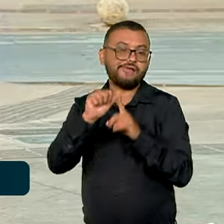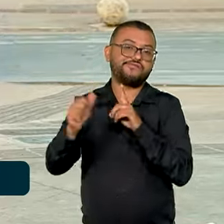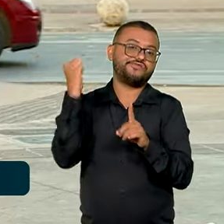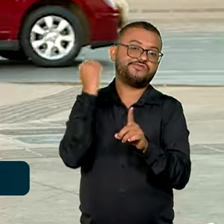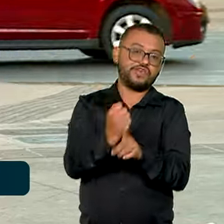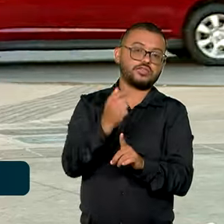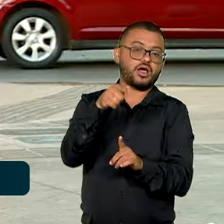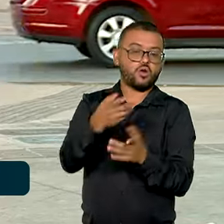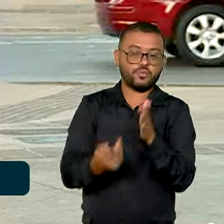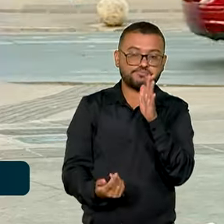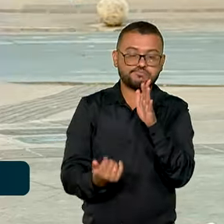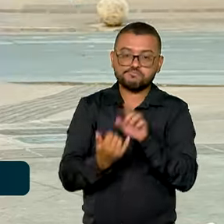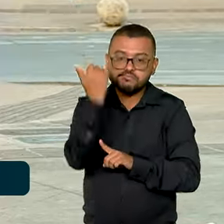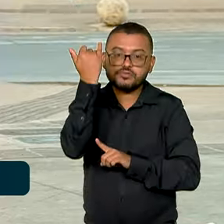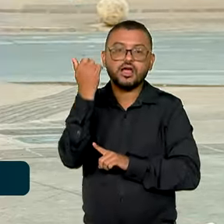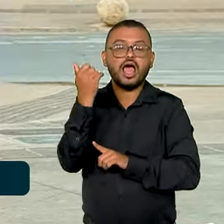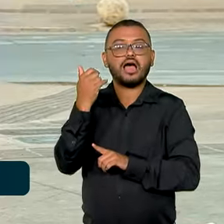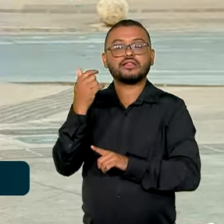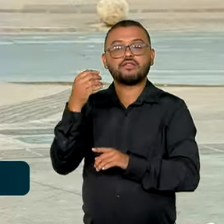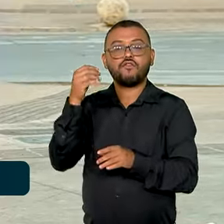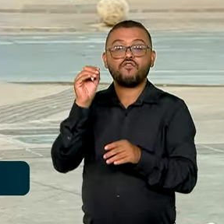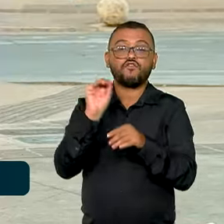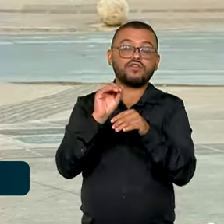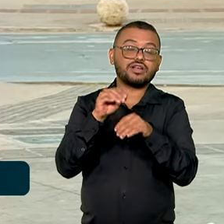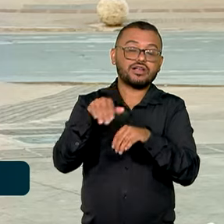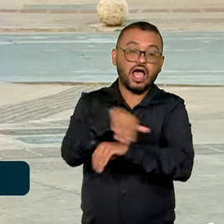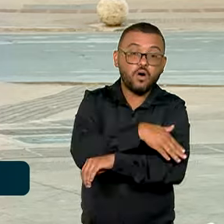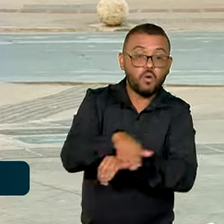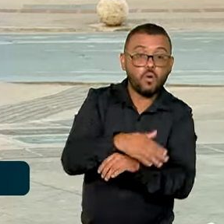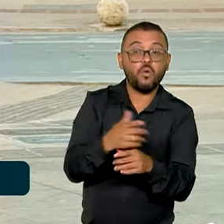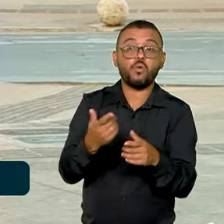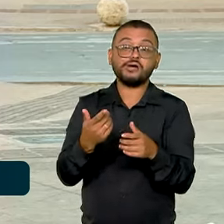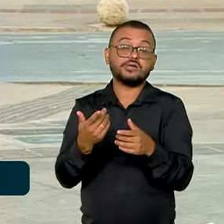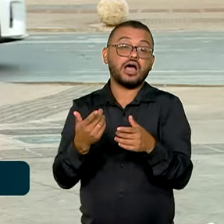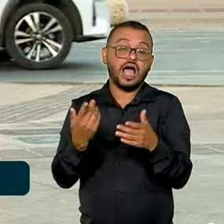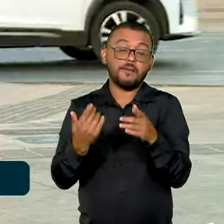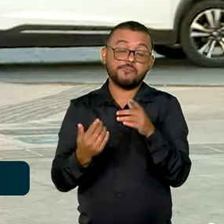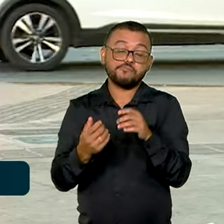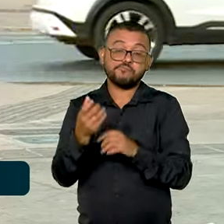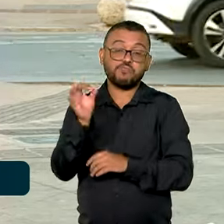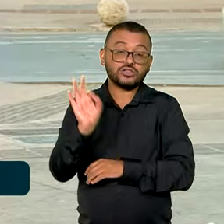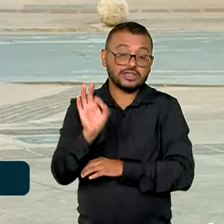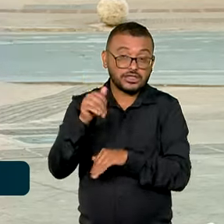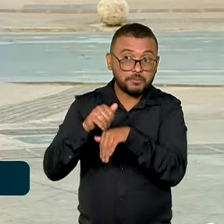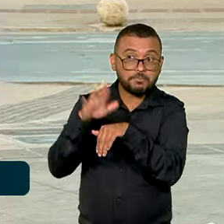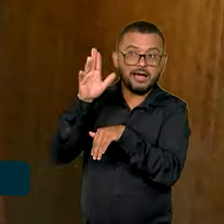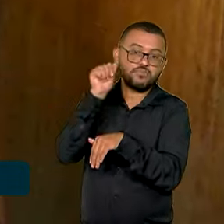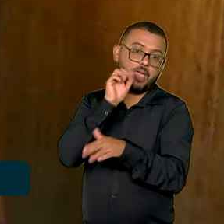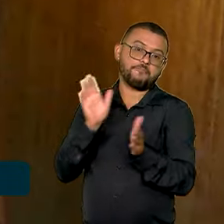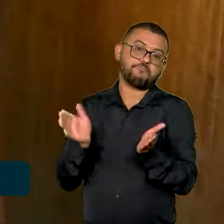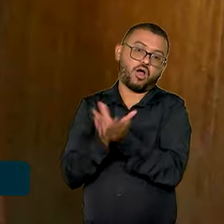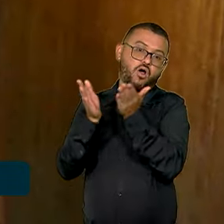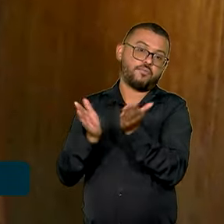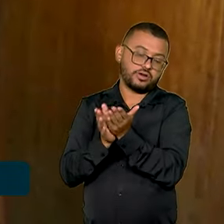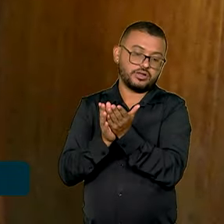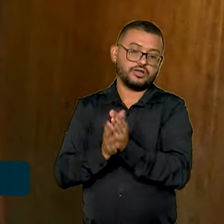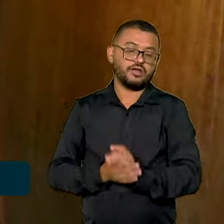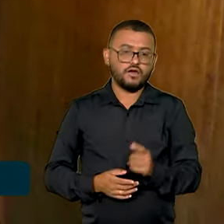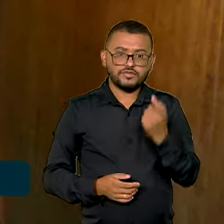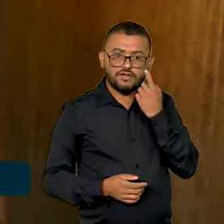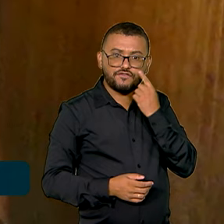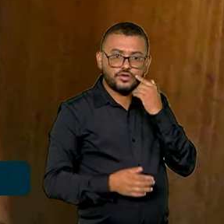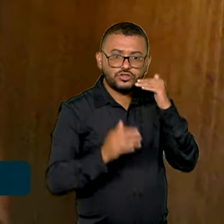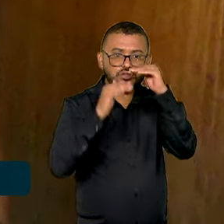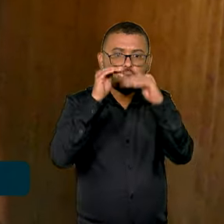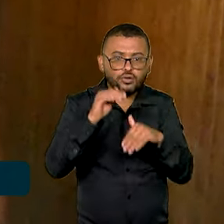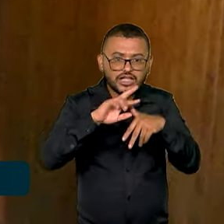feminicídios praticados fora do domicílio e têm maior percentual em situação de pobreza. A gente vê que a desigualdade de